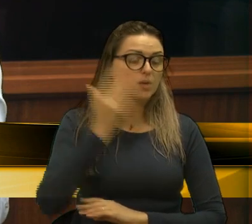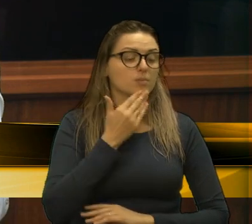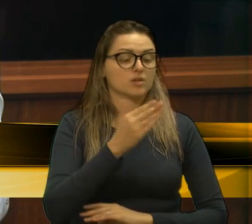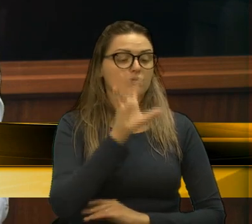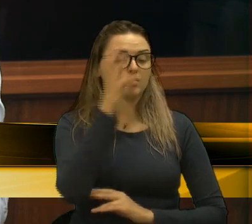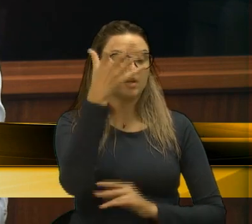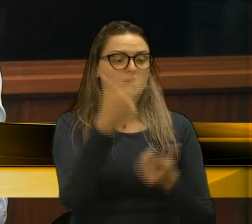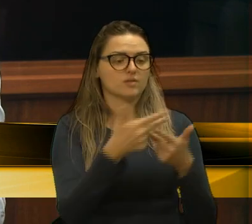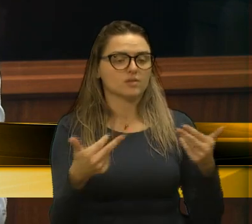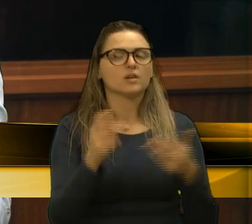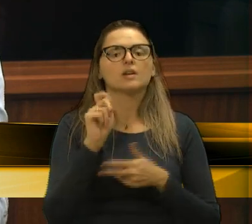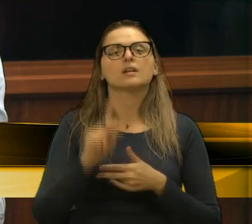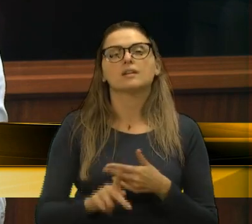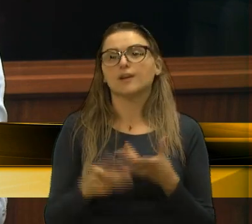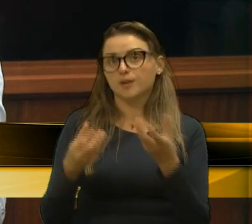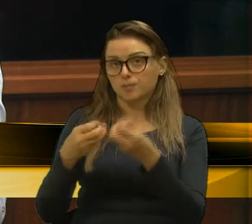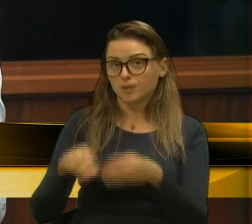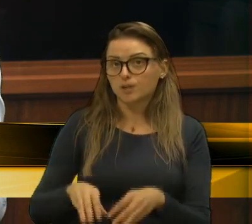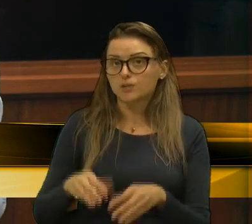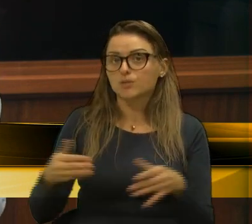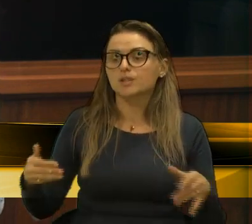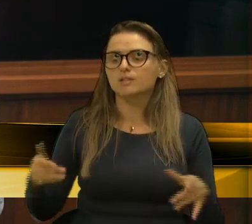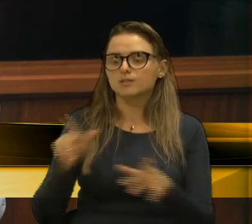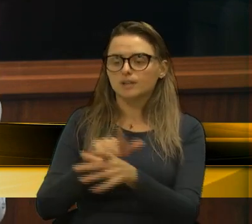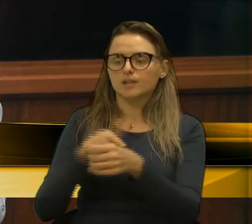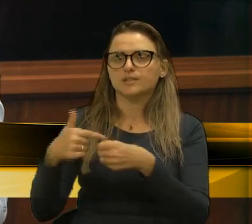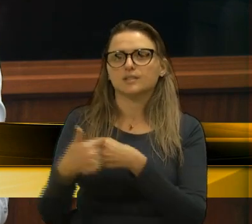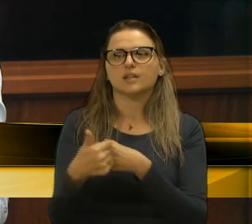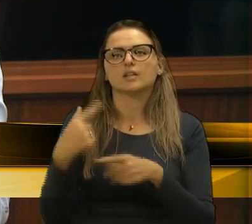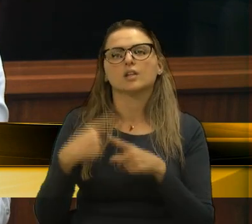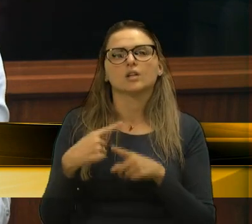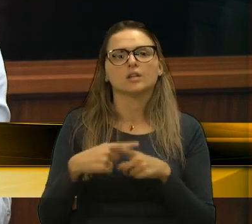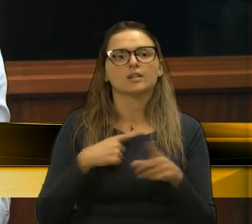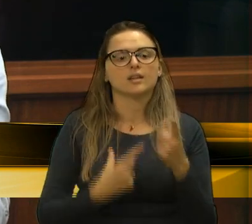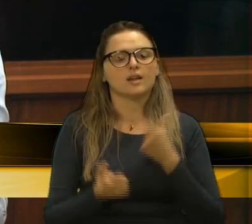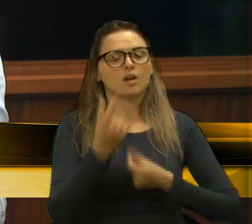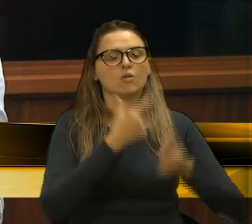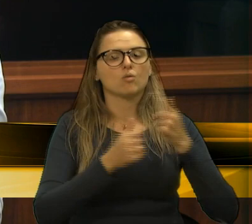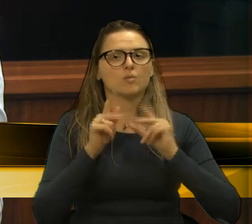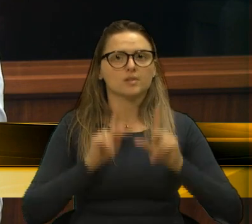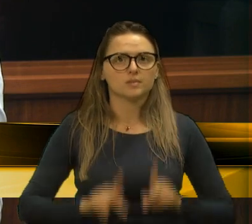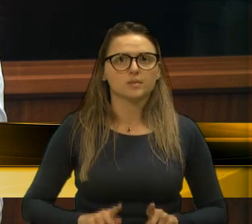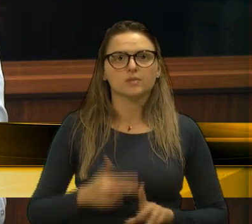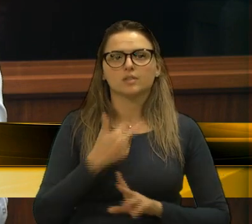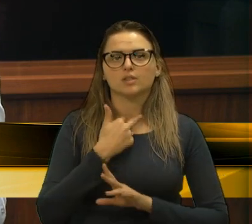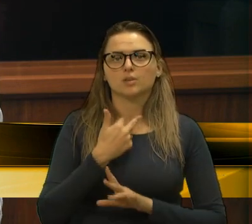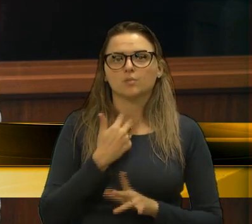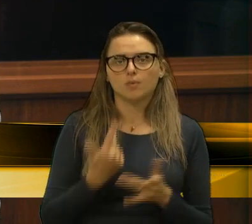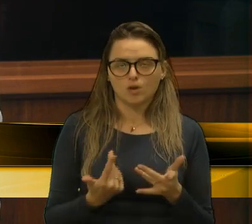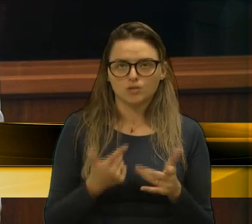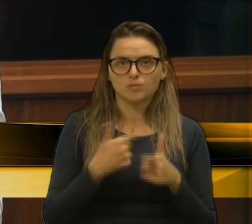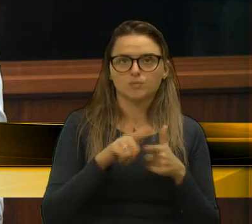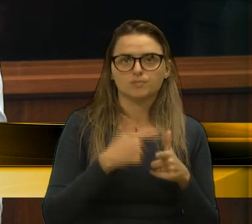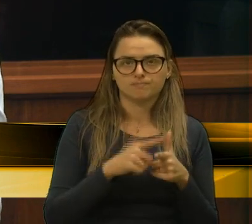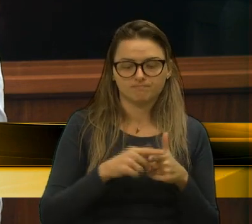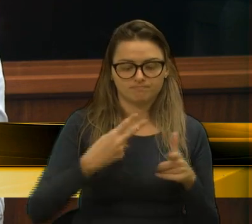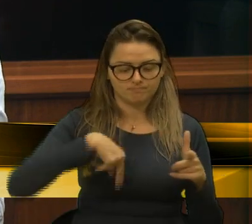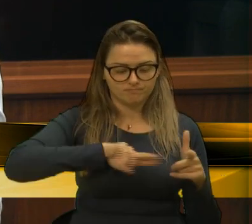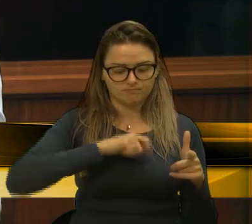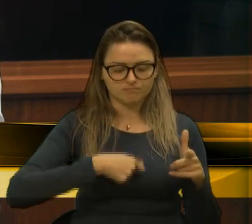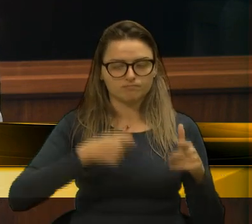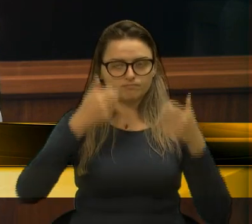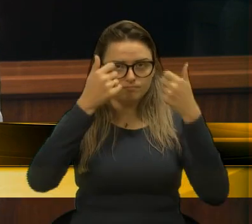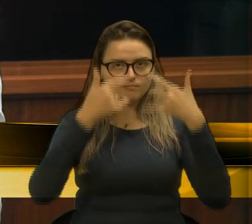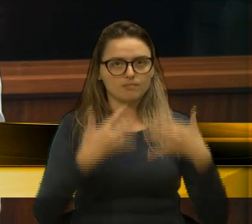quem vai ser prejudicado é a cidade, porque tem algumas pessoas que não podem ser atingidas. Então, gente precisa realmente esclarecer, porque tem fatos